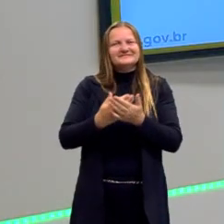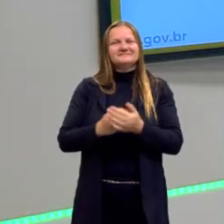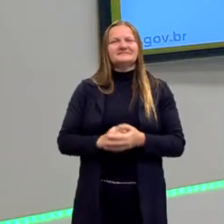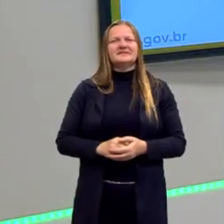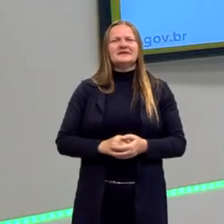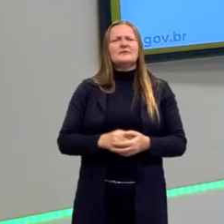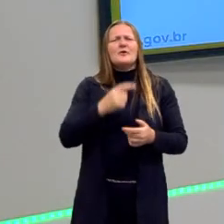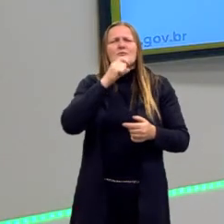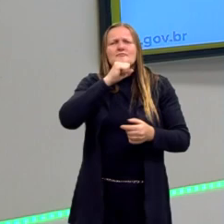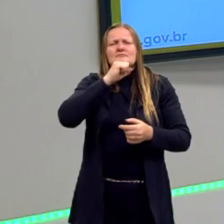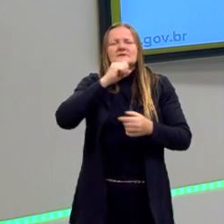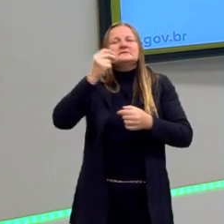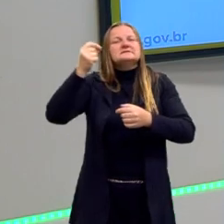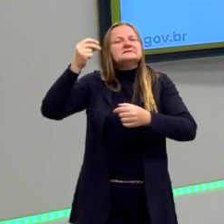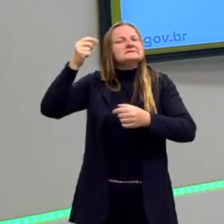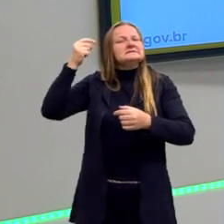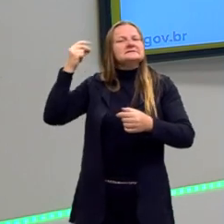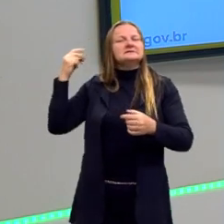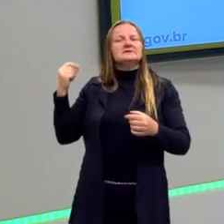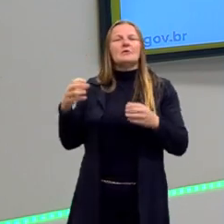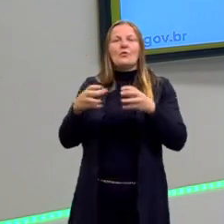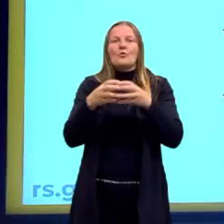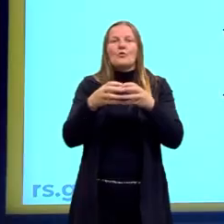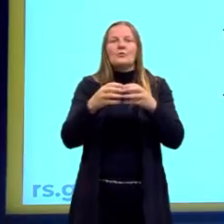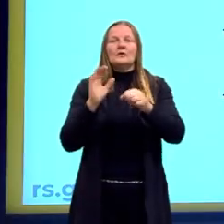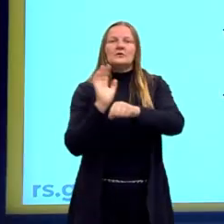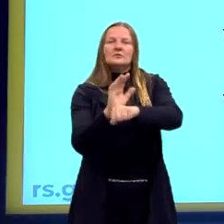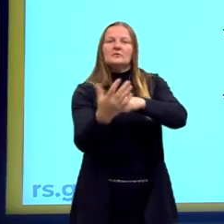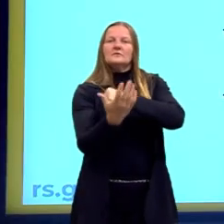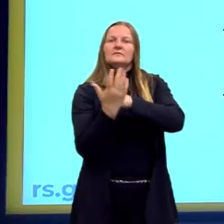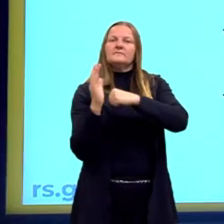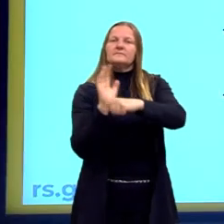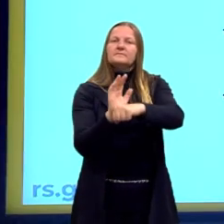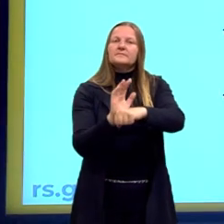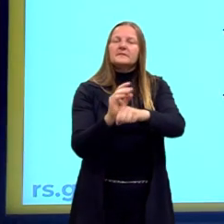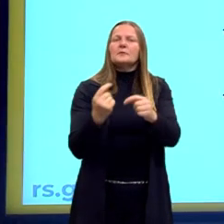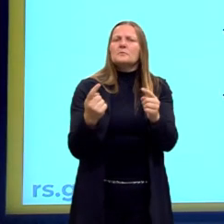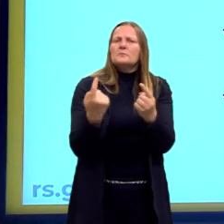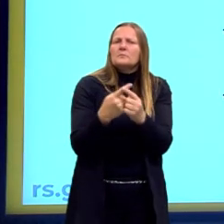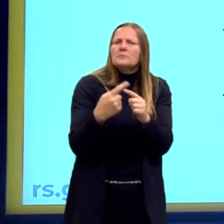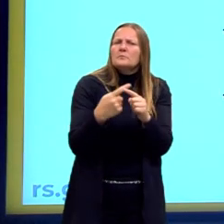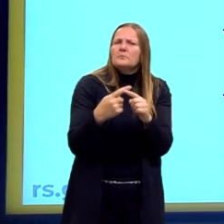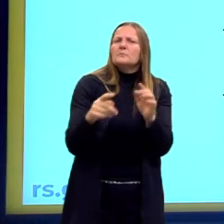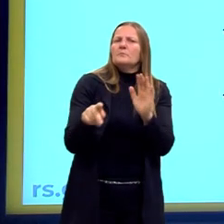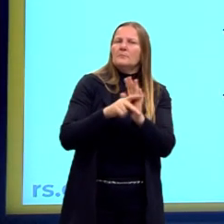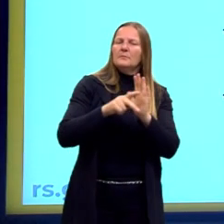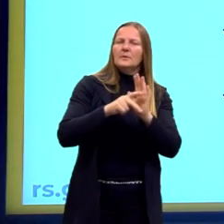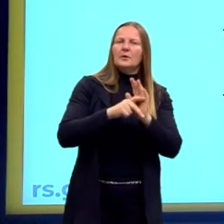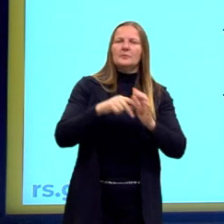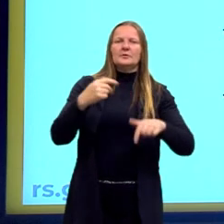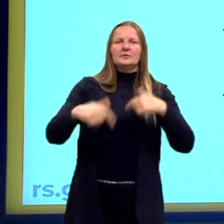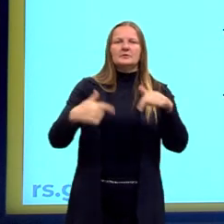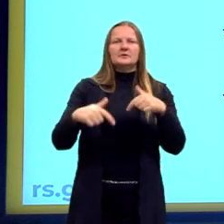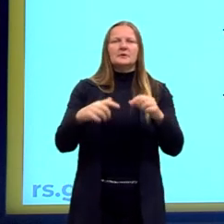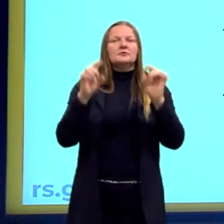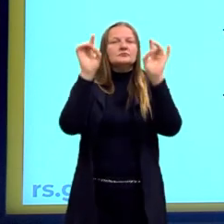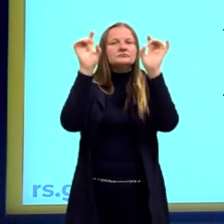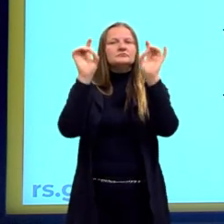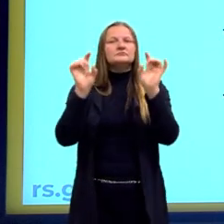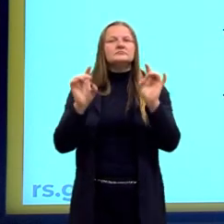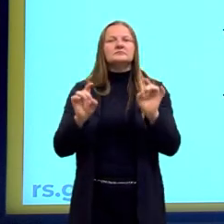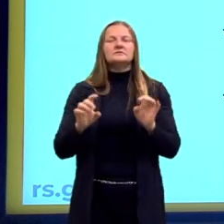primitiva, bem comunal. Ou na solidariedade orgânica, haja o trabalho mais específico, mais